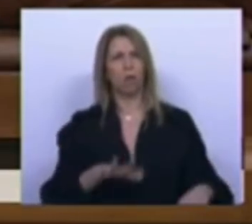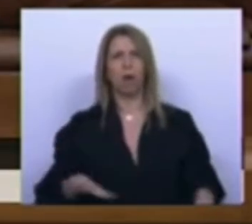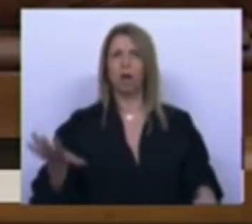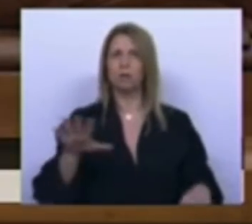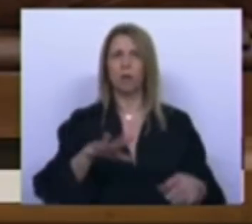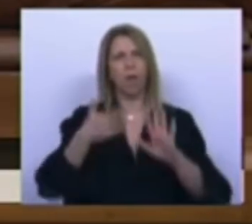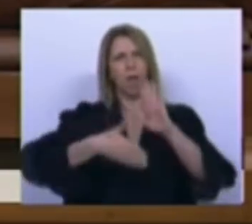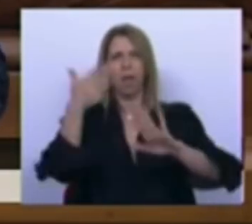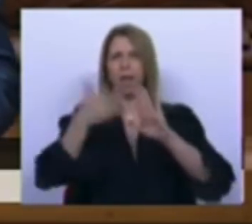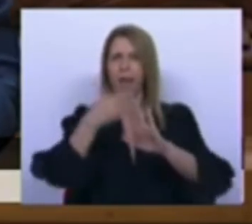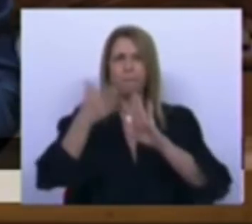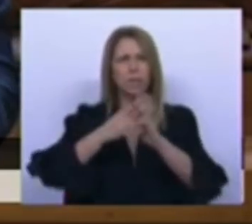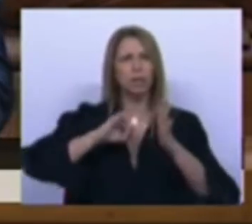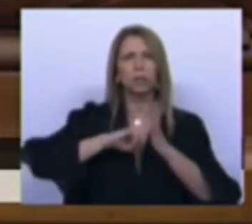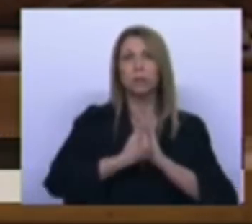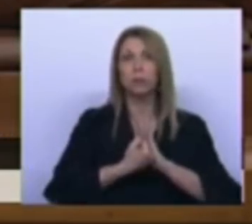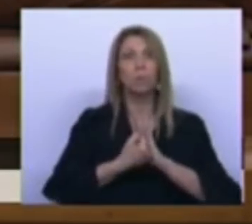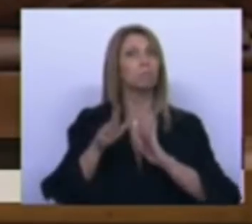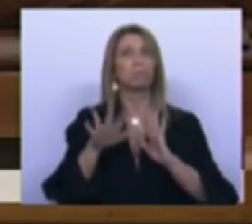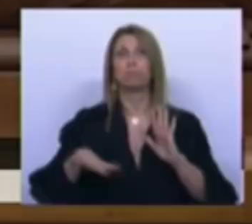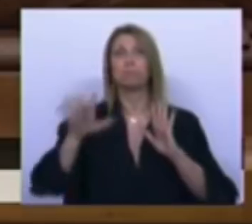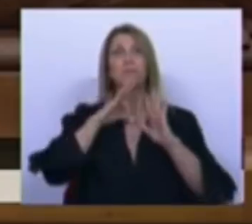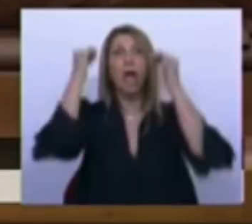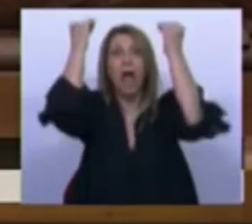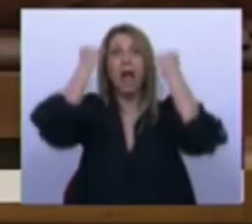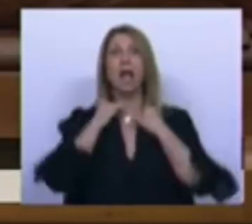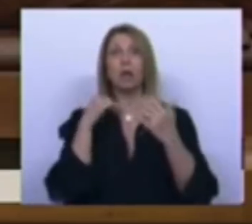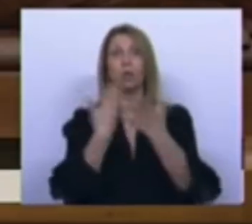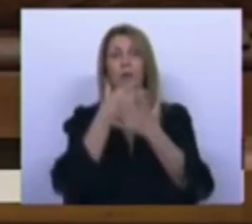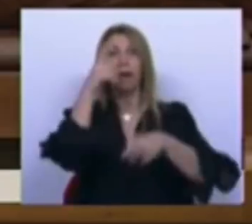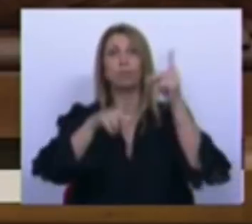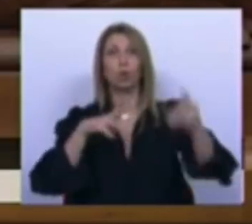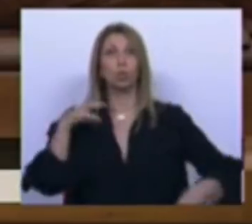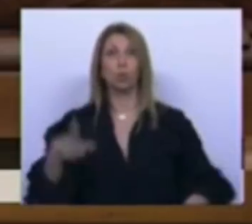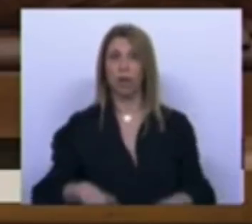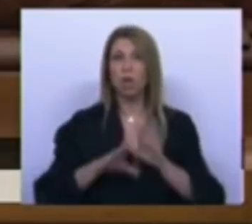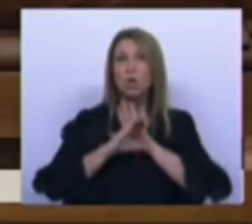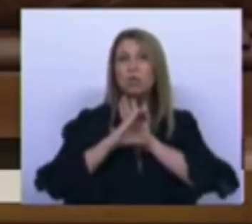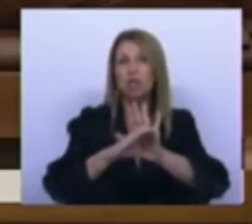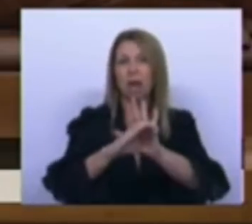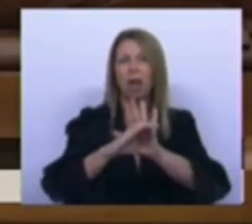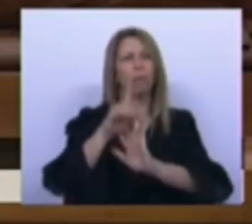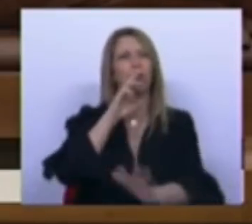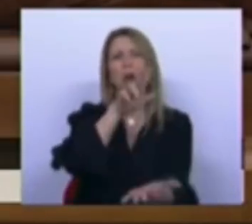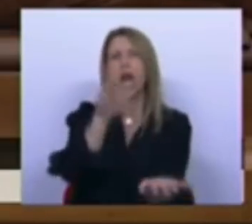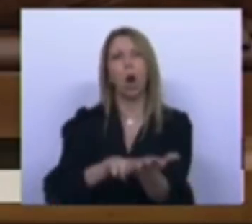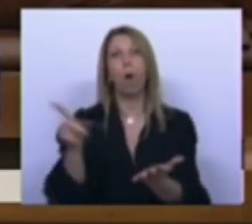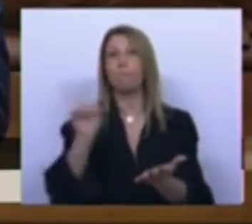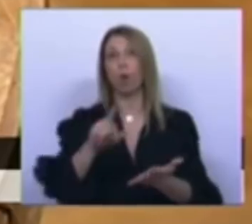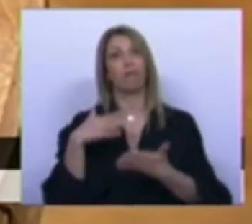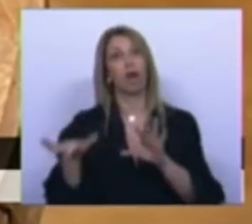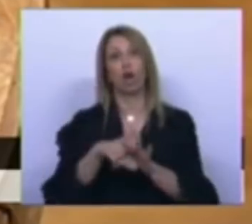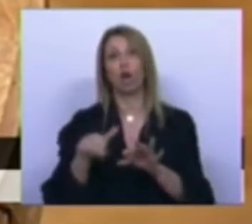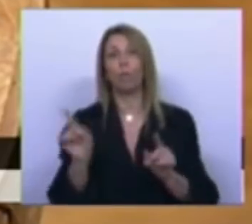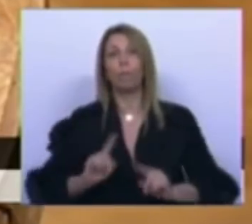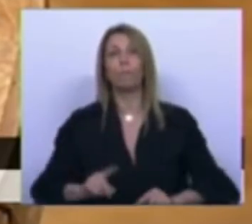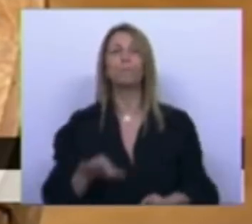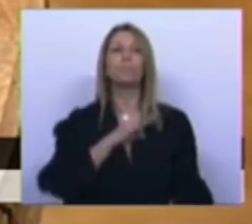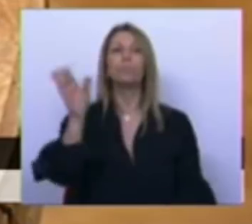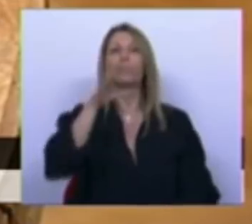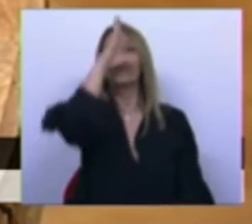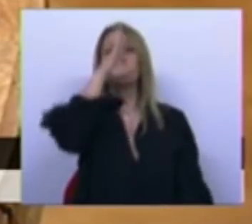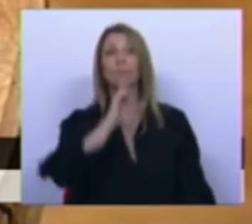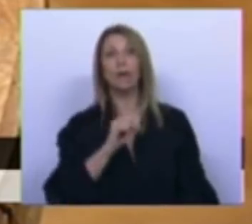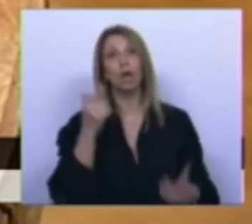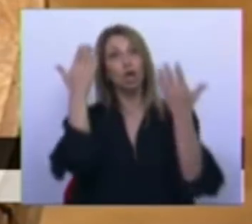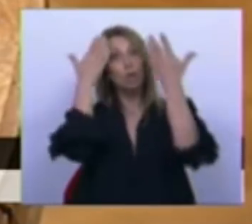portugueses que o Chega não vai viabilizar nem vai participar. Sr. Primeiro-Ministro, em democracia